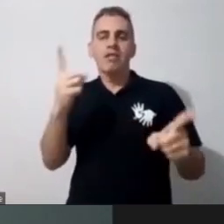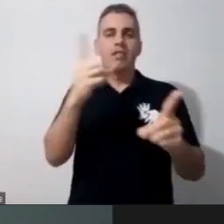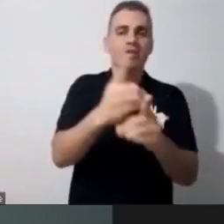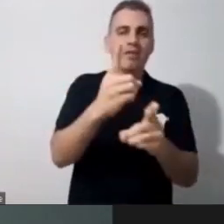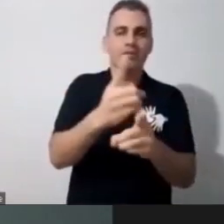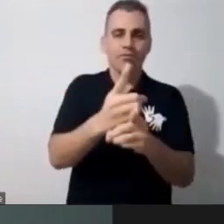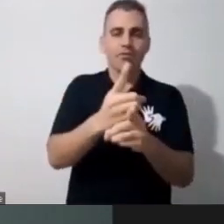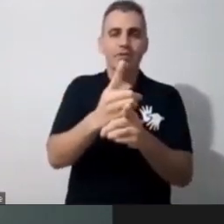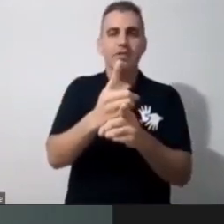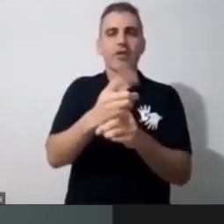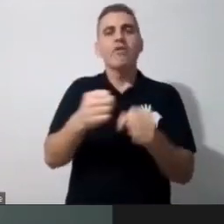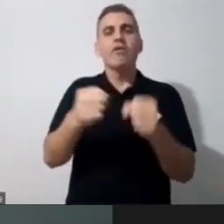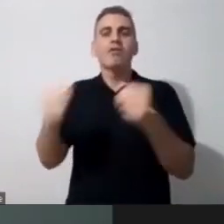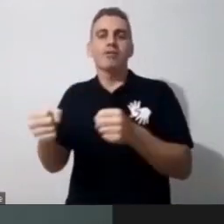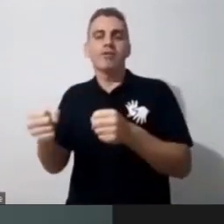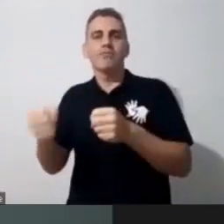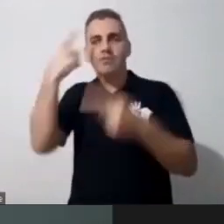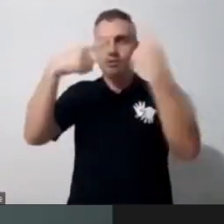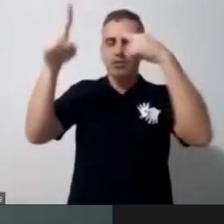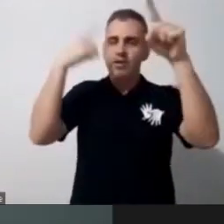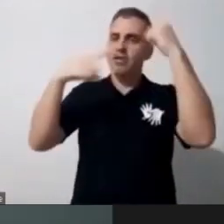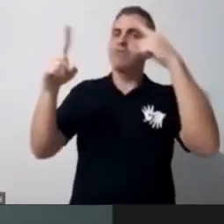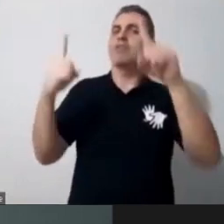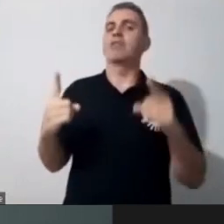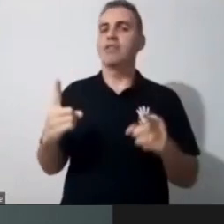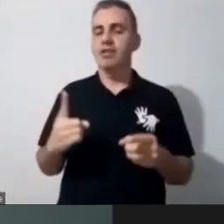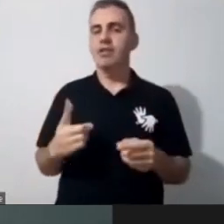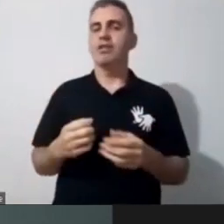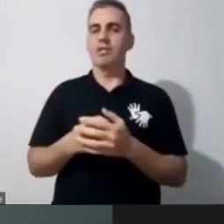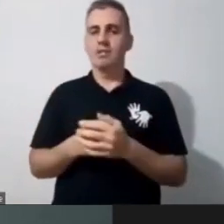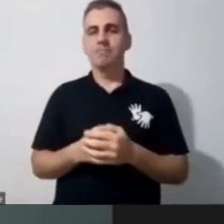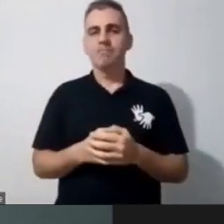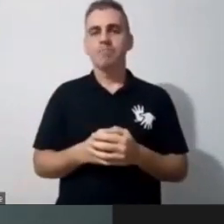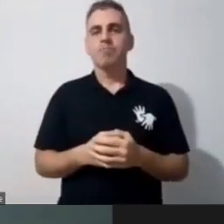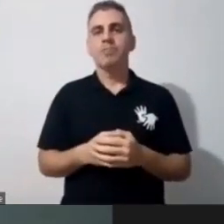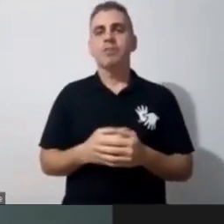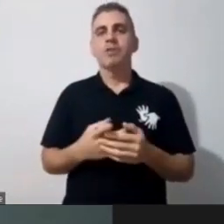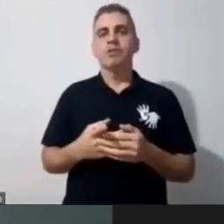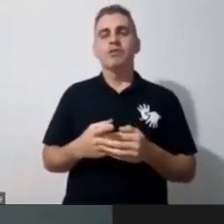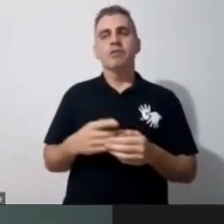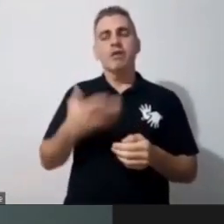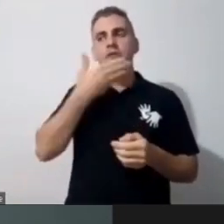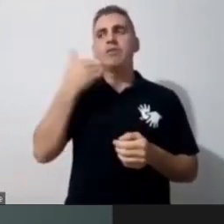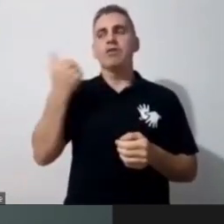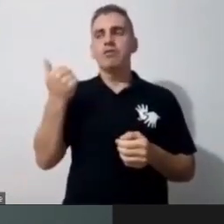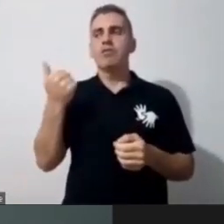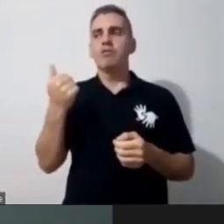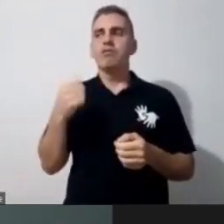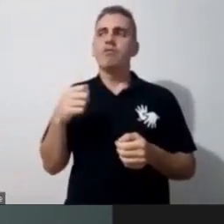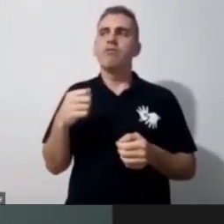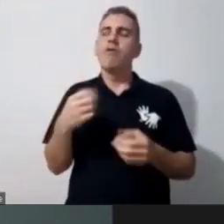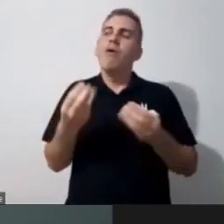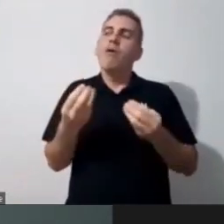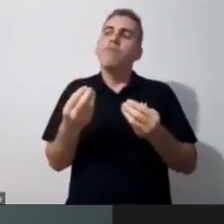essa possibilidade do reinventar na educação. Acho que isso favoreceu muito a educação inclusiva, porque foi preciso que todos os